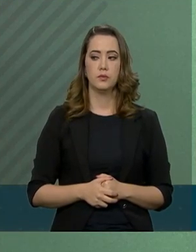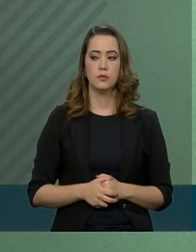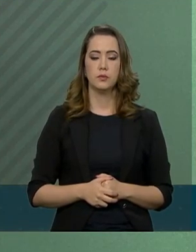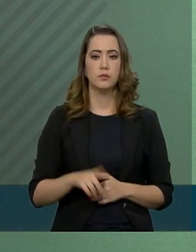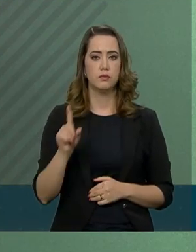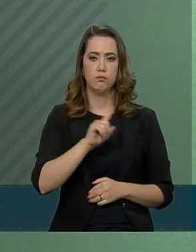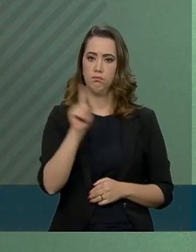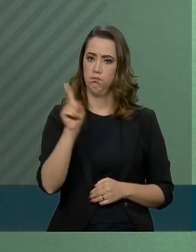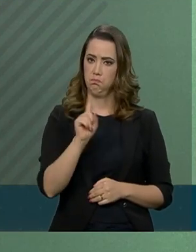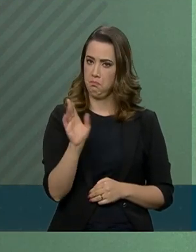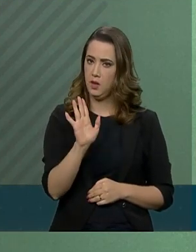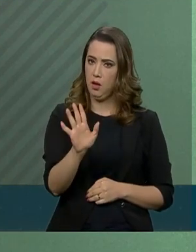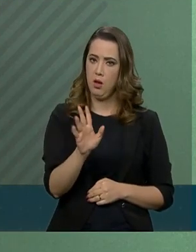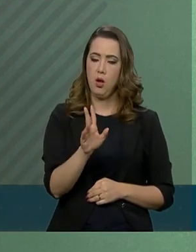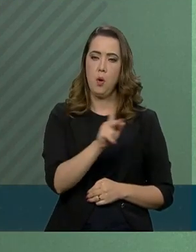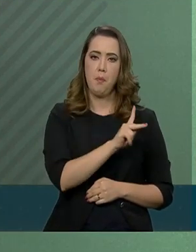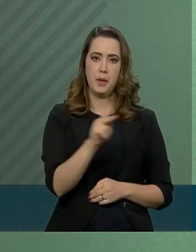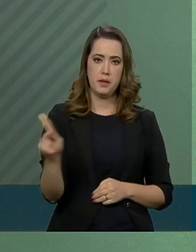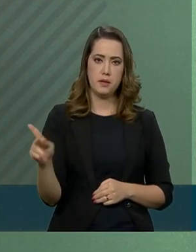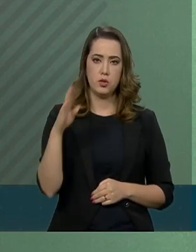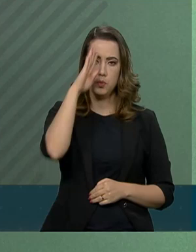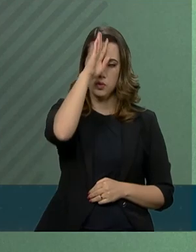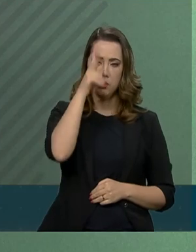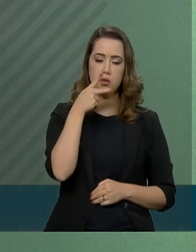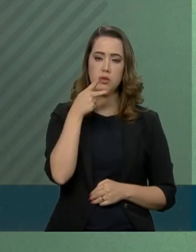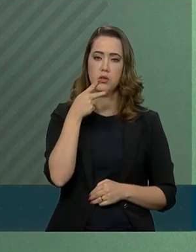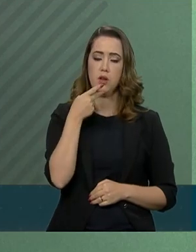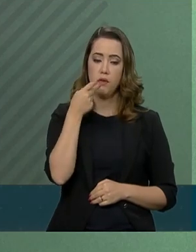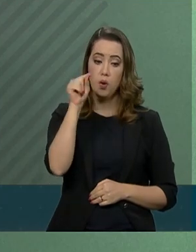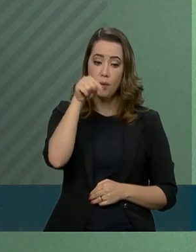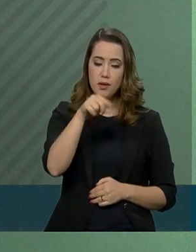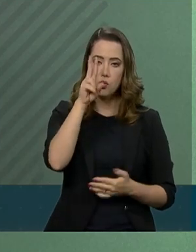Não, a posição do presidente é esta que eu acabei de ler.